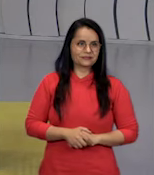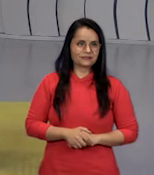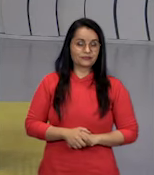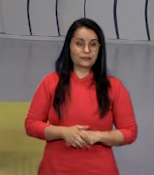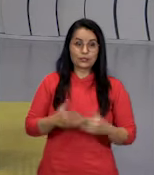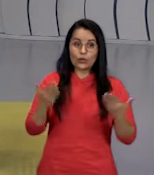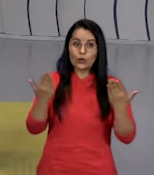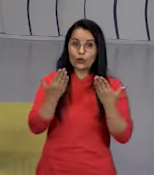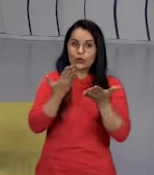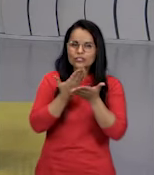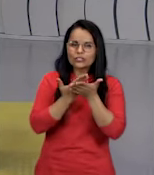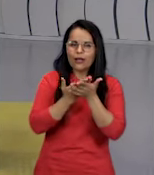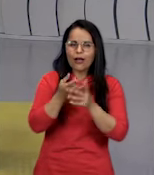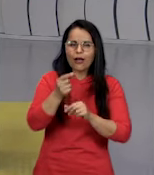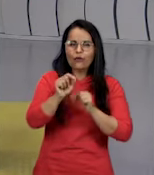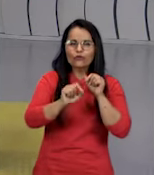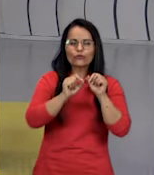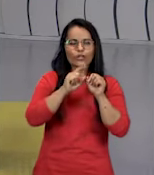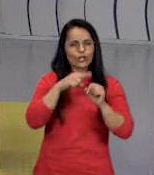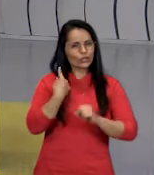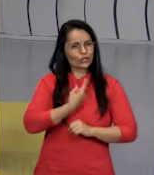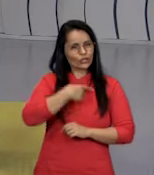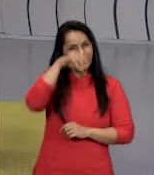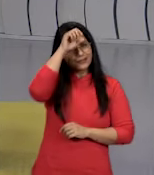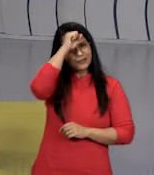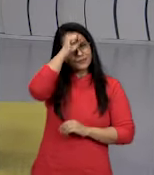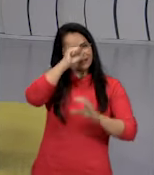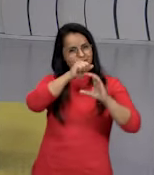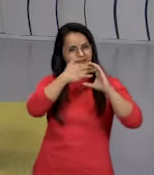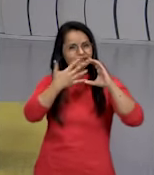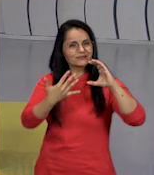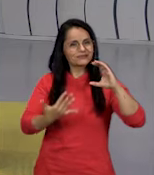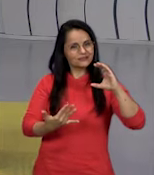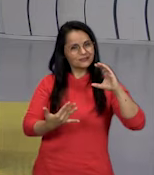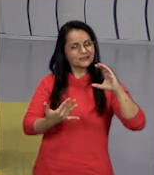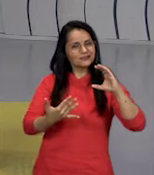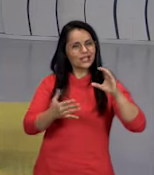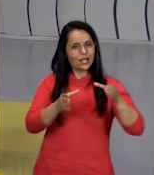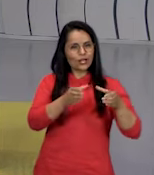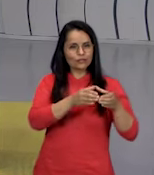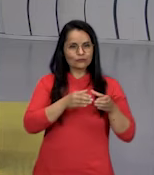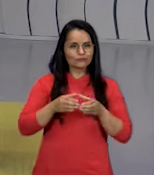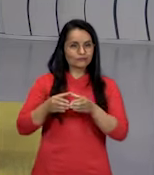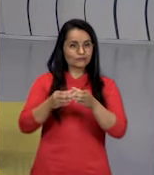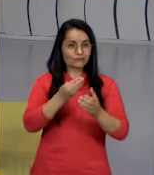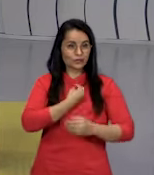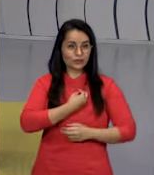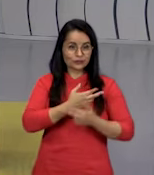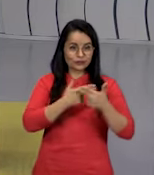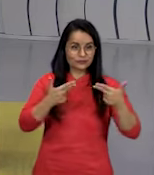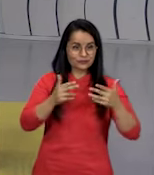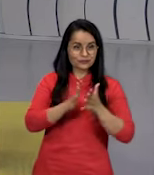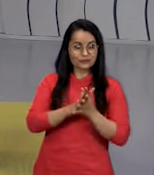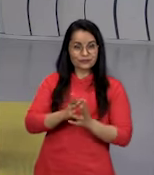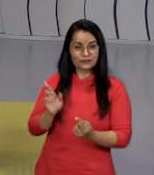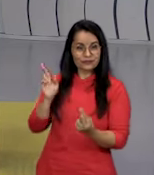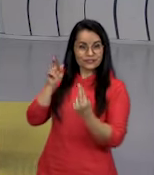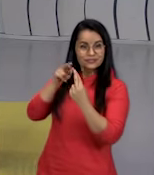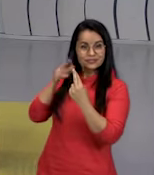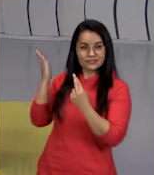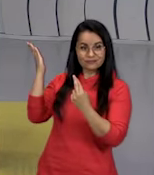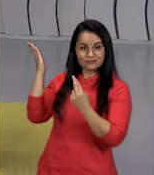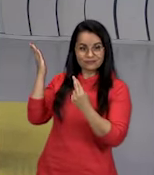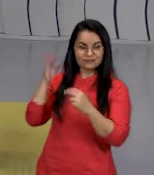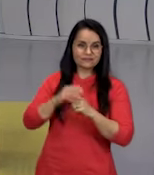Na aula de hoje, nós aprendemos algumas características dos seres vivos. Essas são as referências do nosso